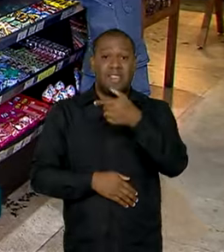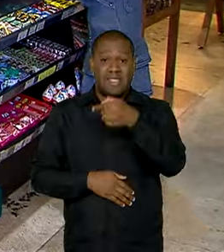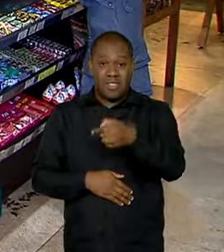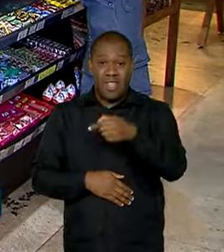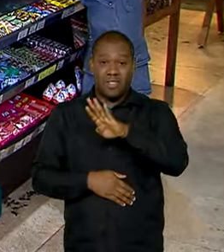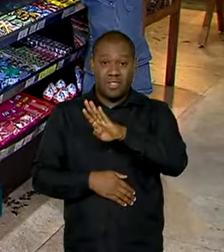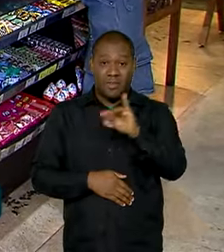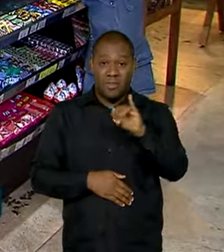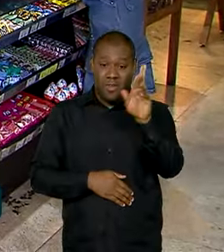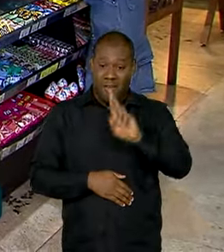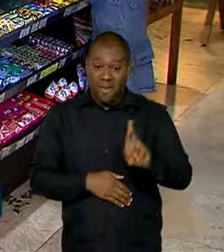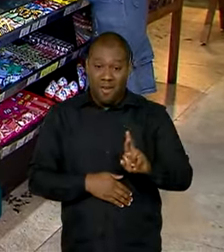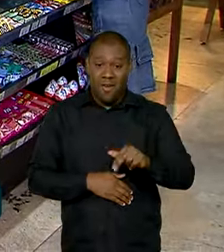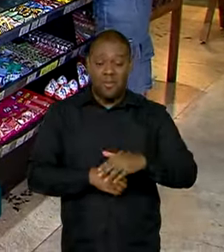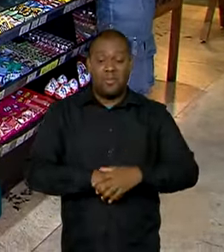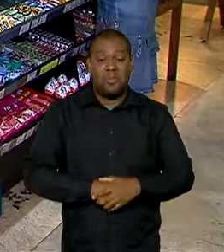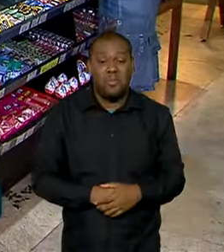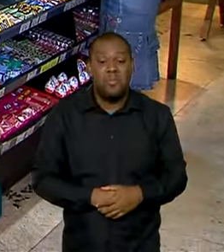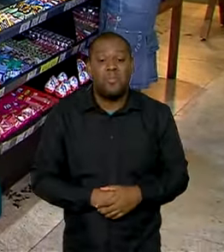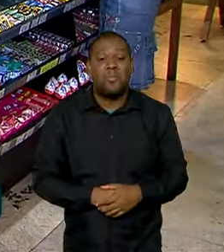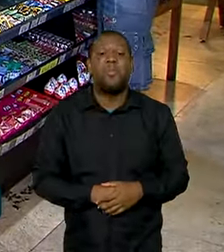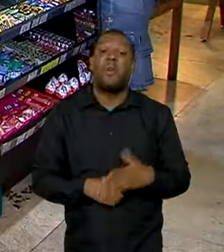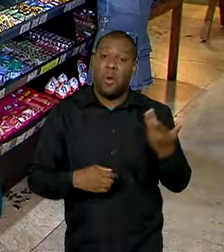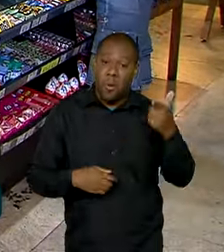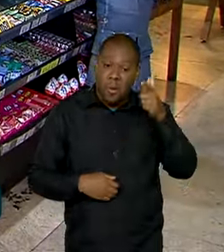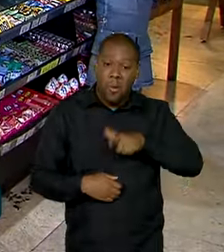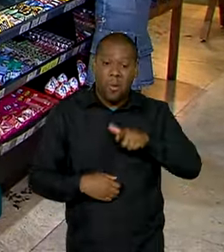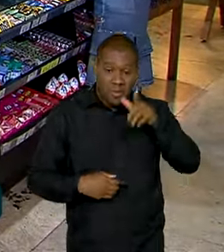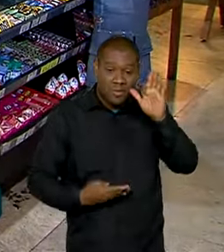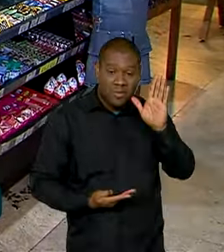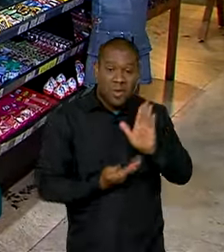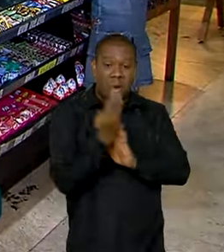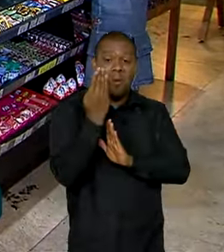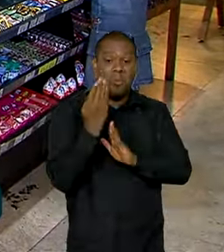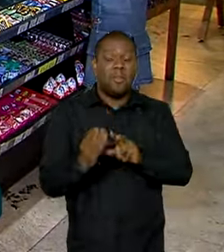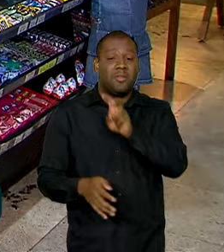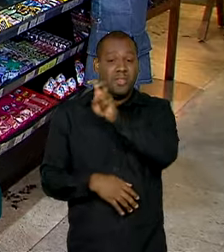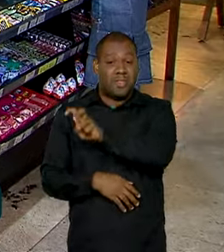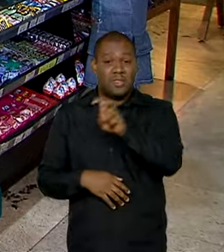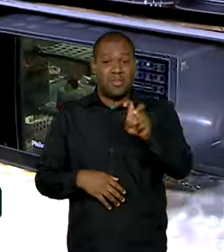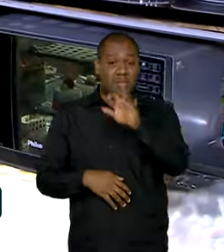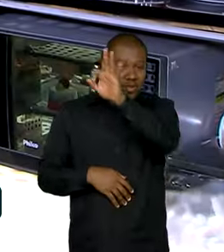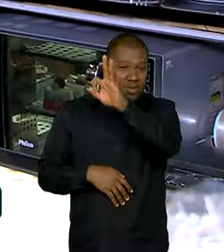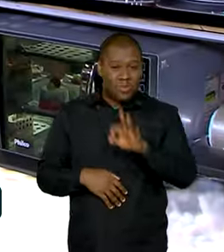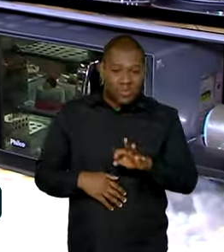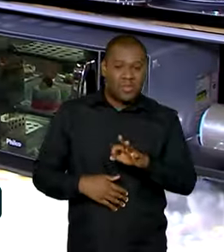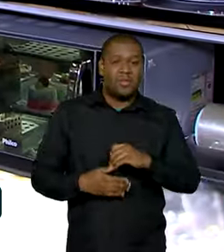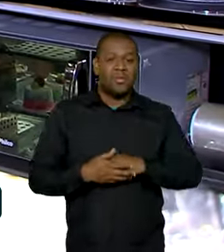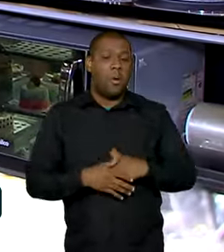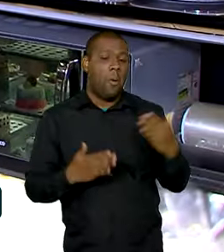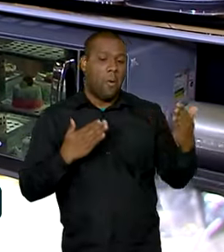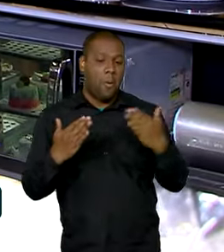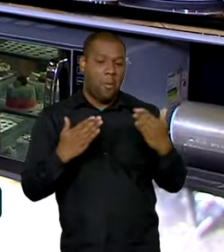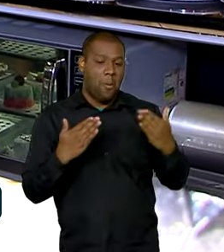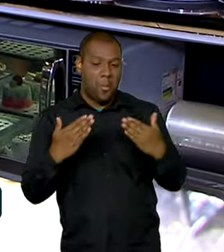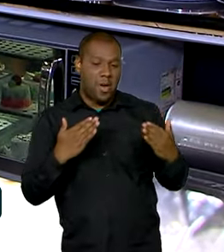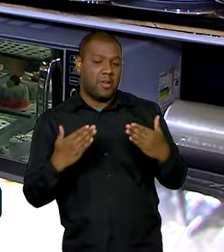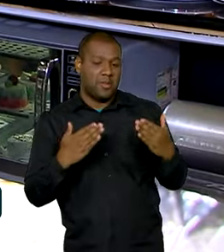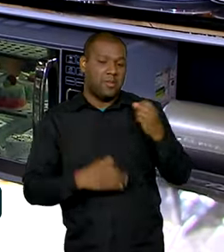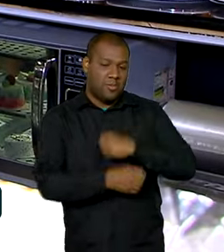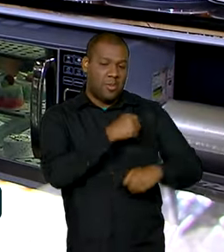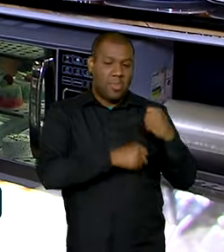O lucro líquido recorrente aumentou 55% no quarto trimestre em relação ao quarto